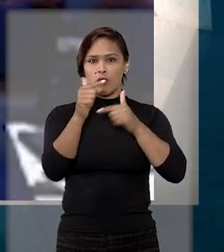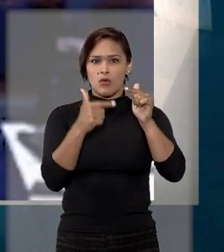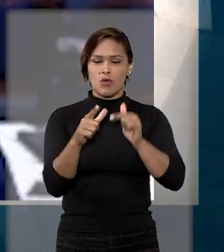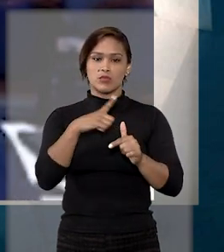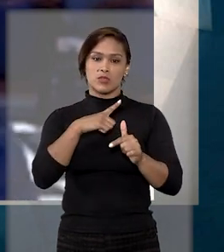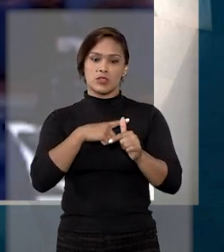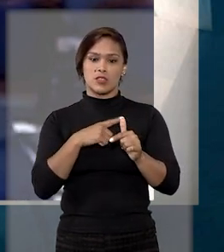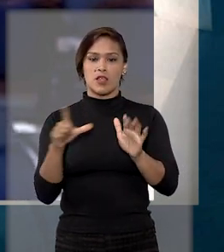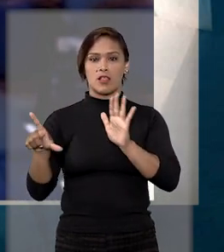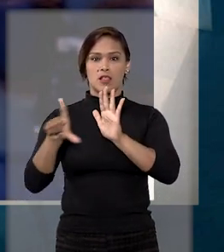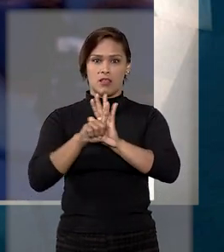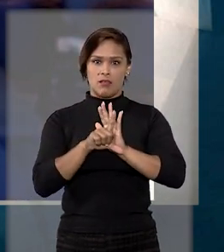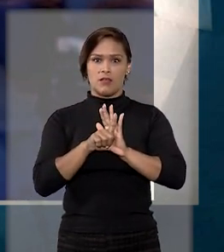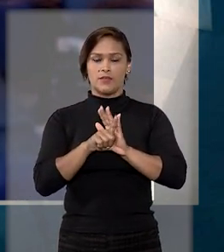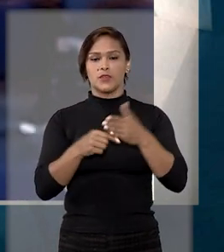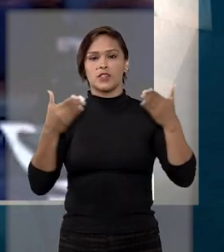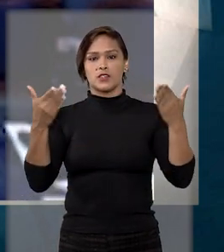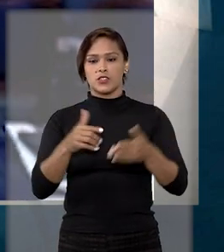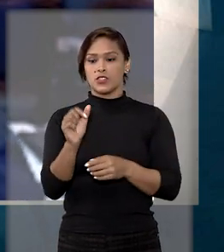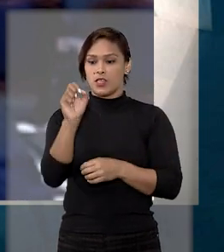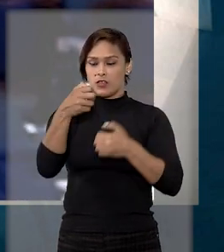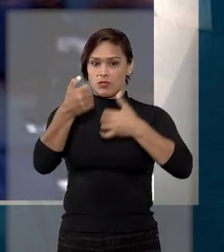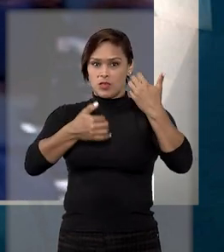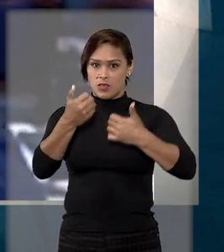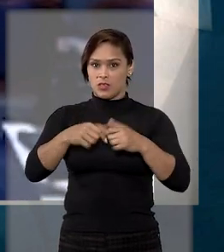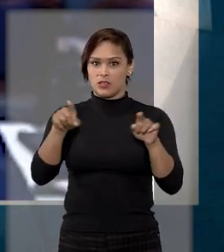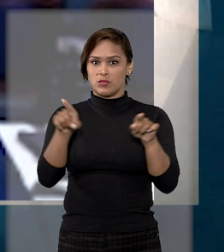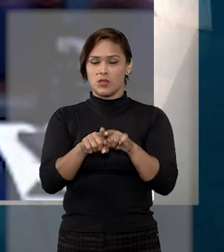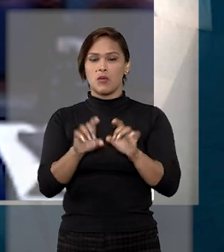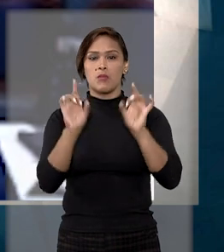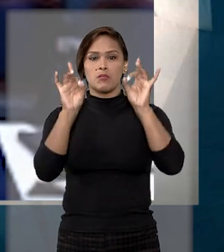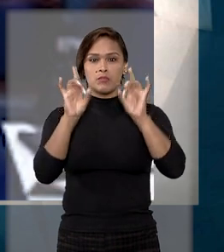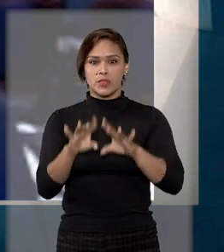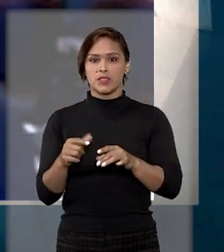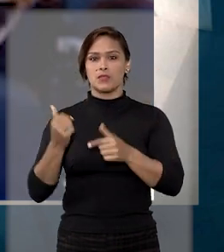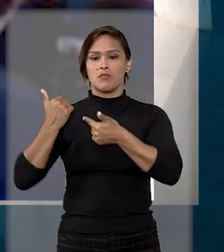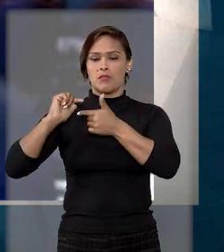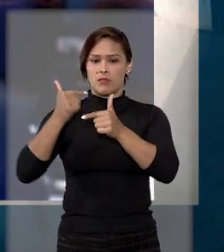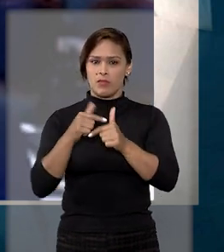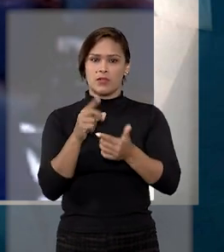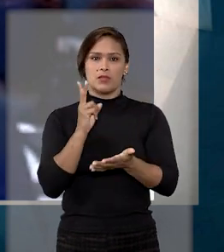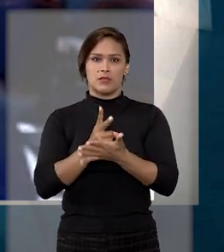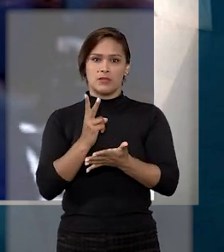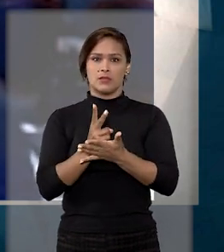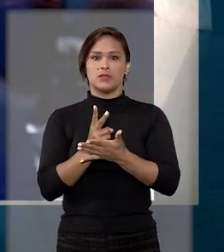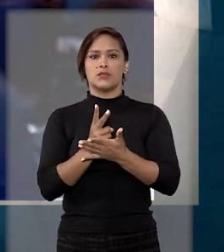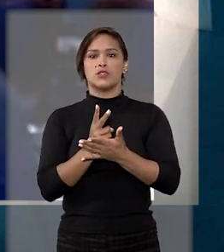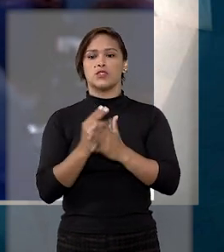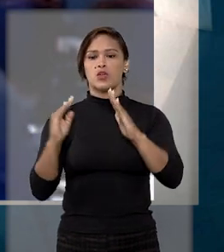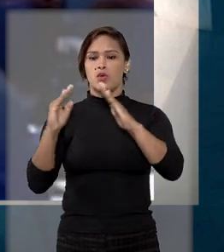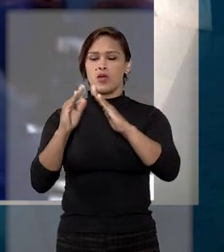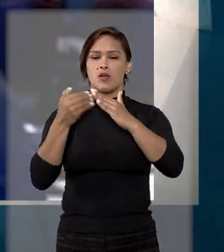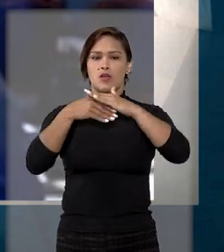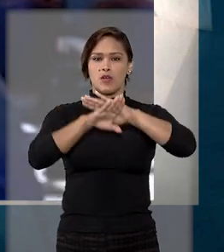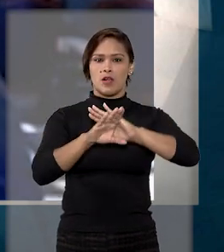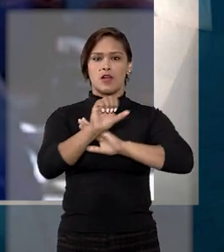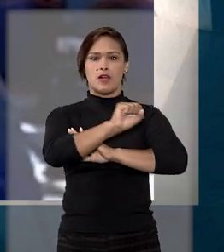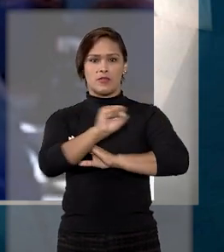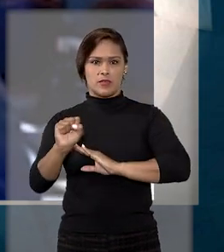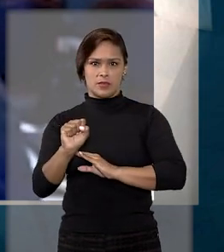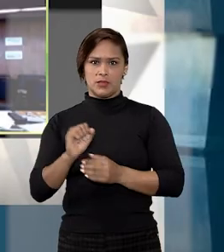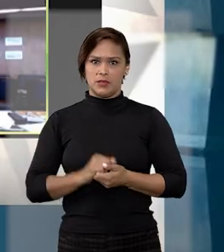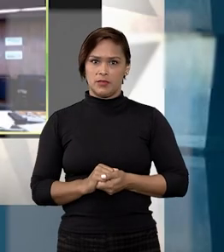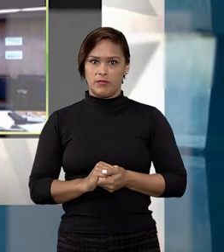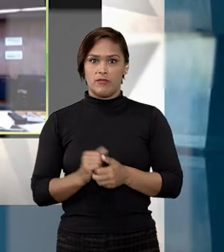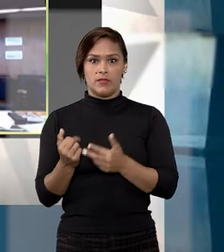pressupostos legais, já que, segundo ele, o escopo principal do bem continua sendo o de abrigar a entidade familiar.